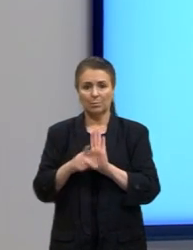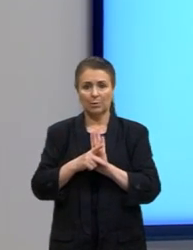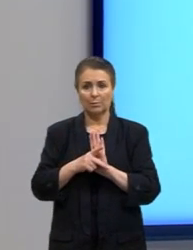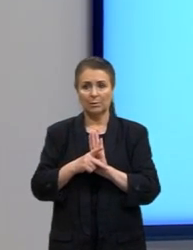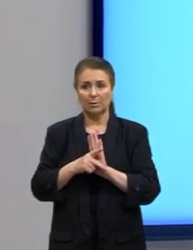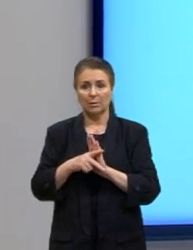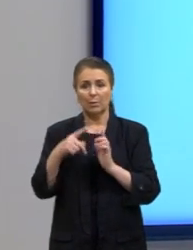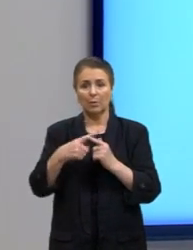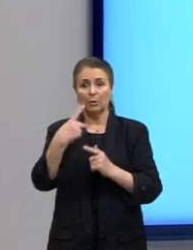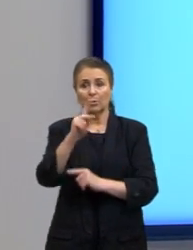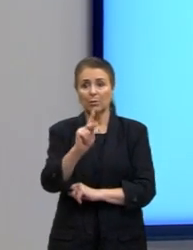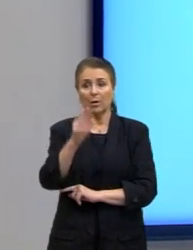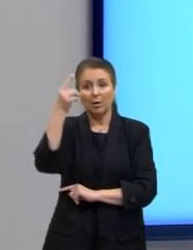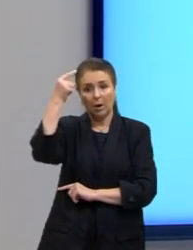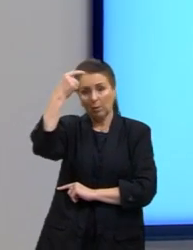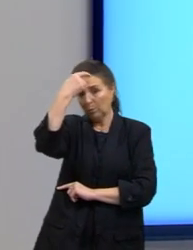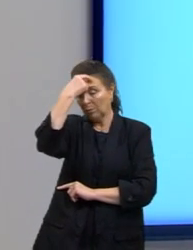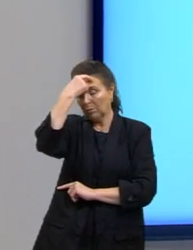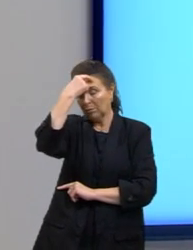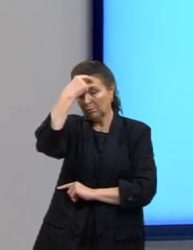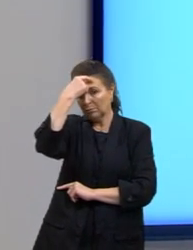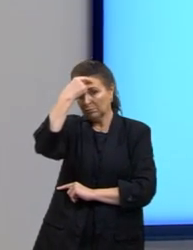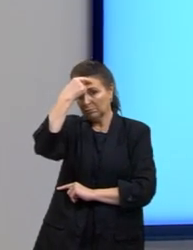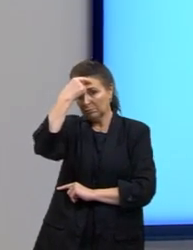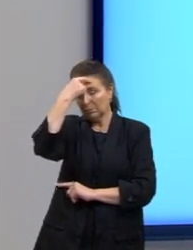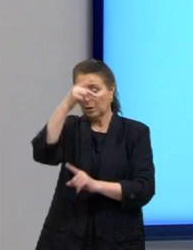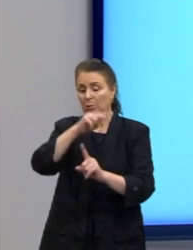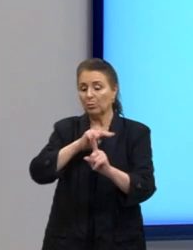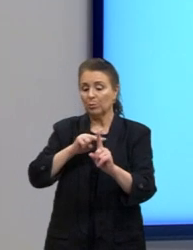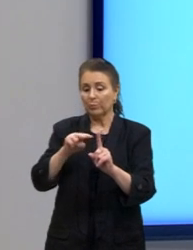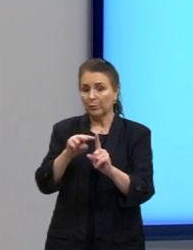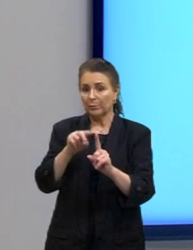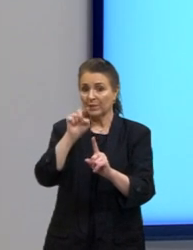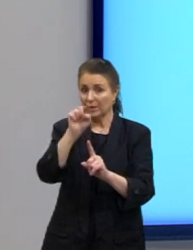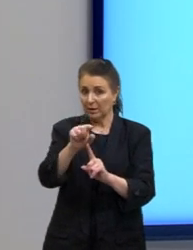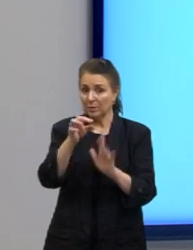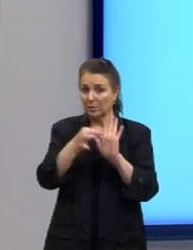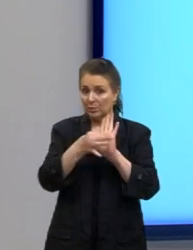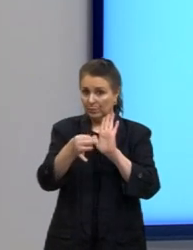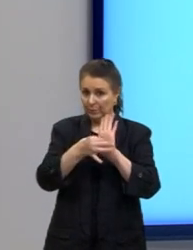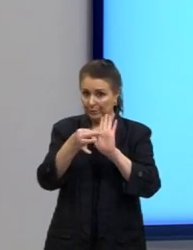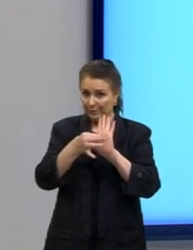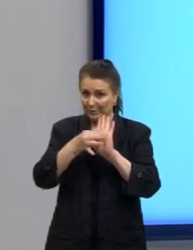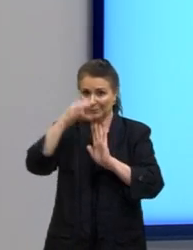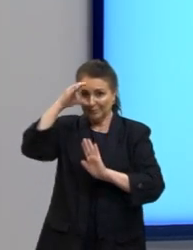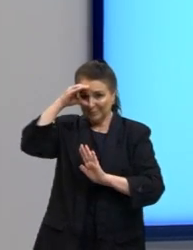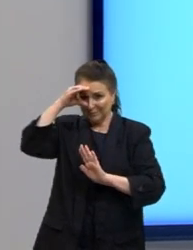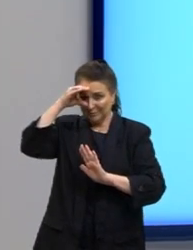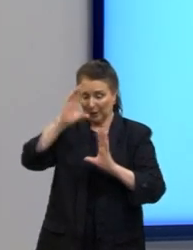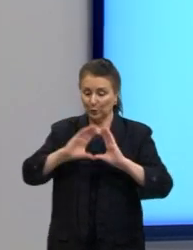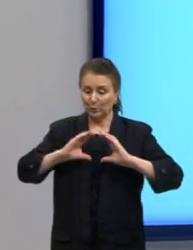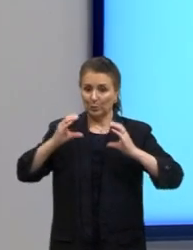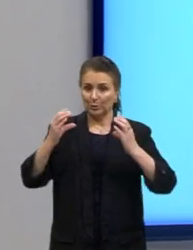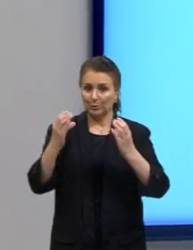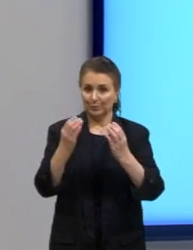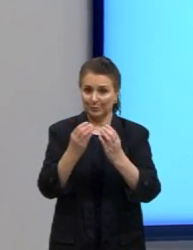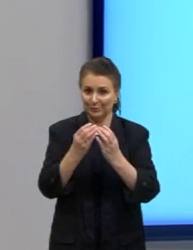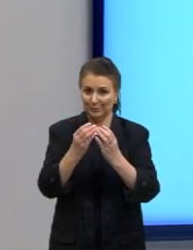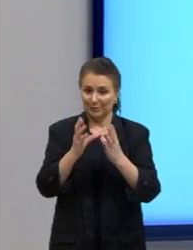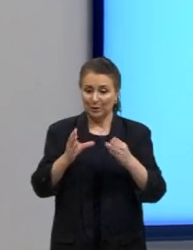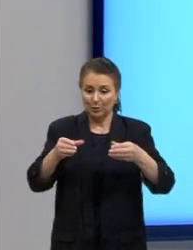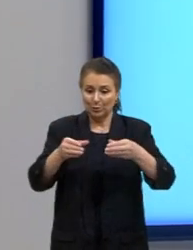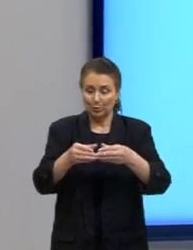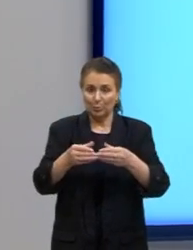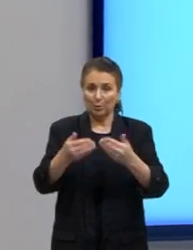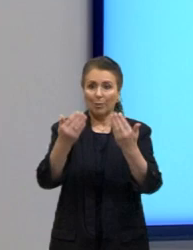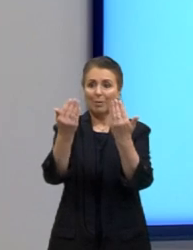consciência e a noção de que essas observações devem ser no coletivo, no todo. É análise de